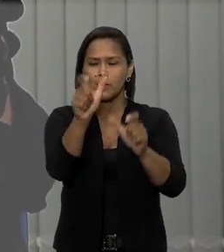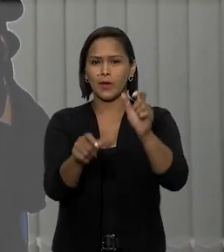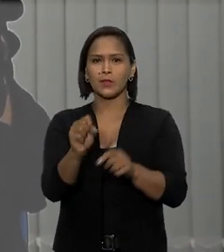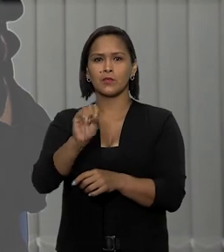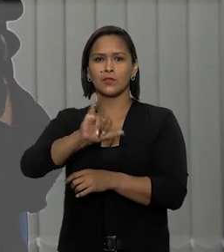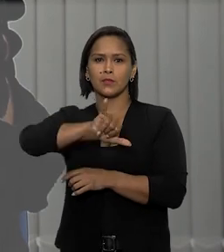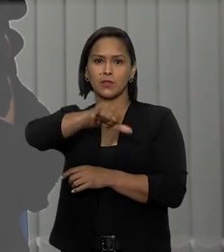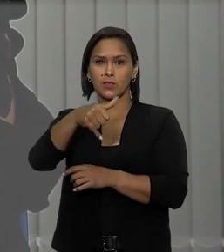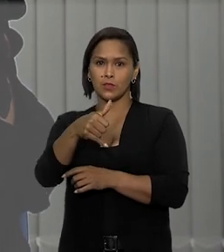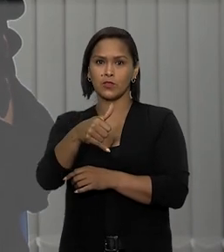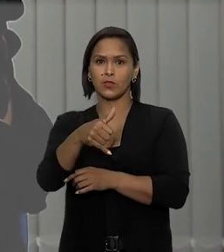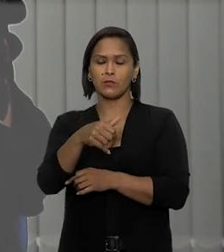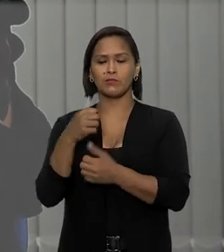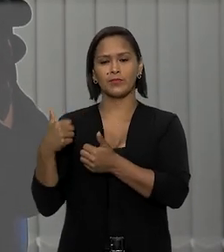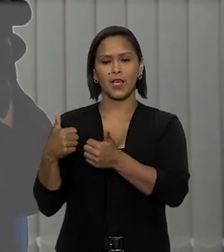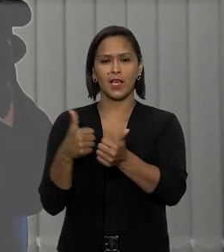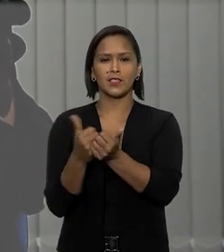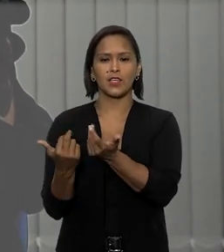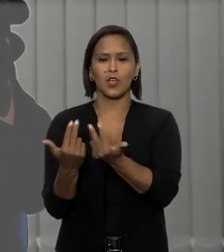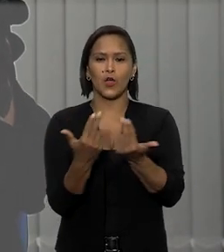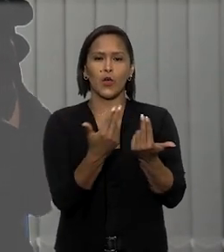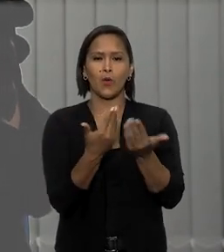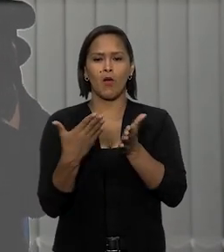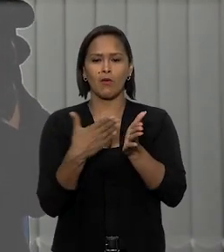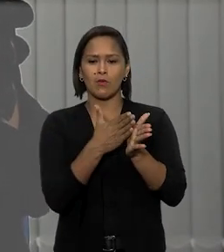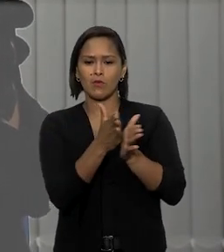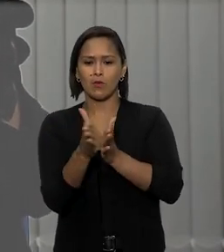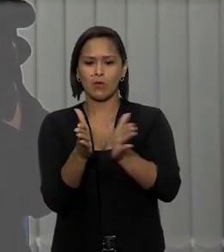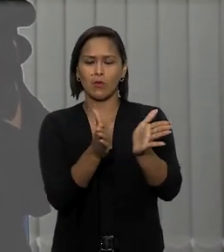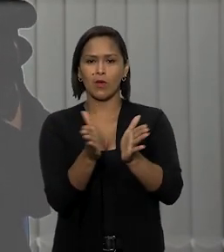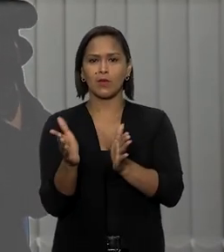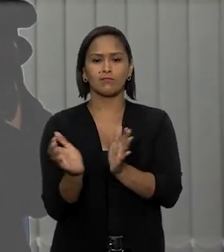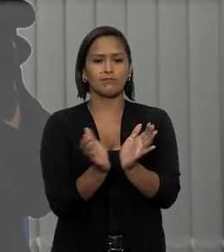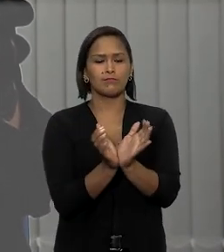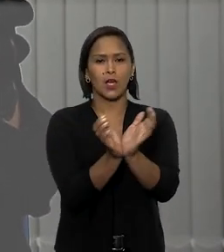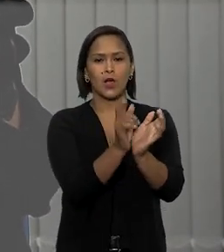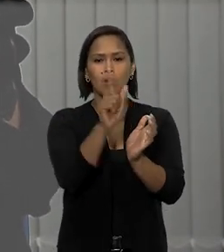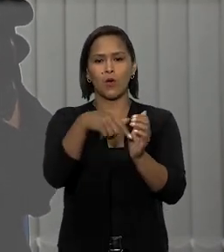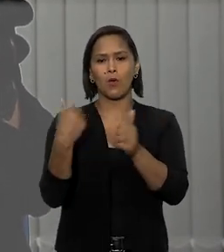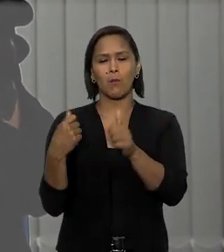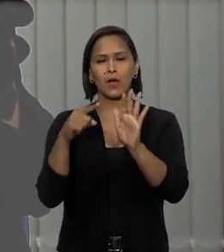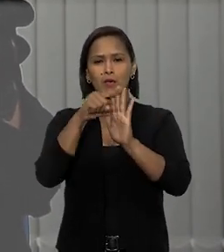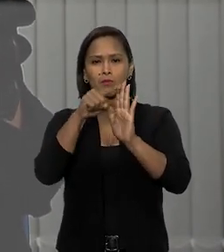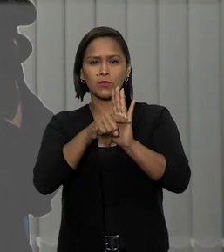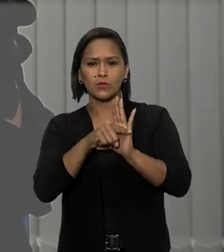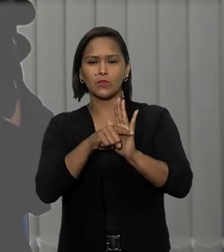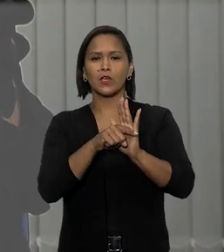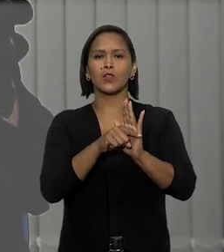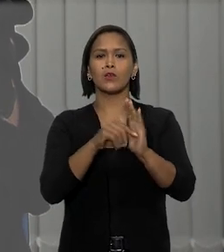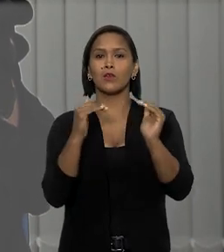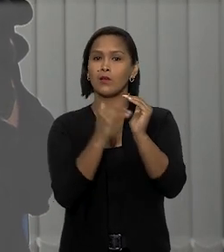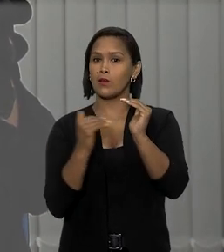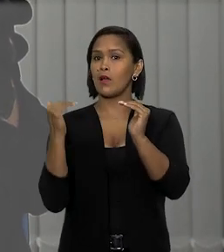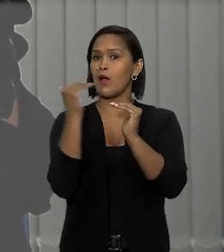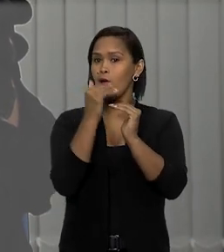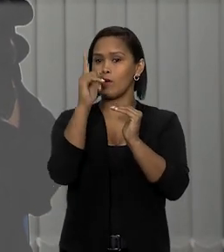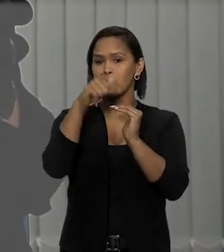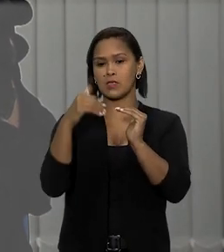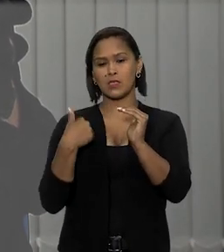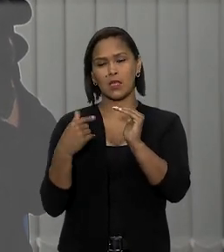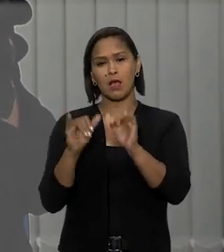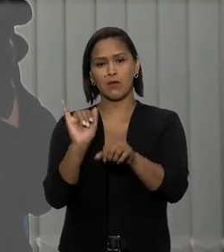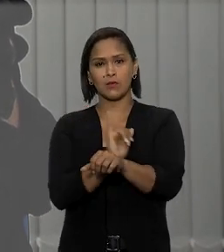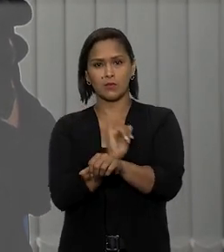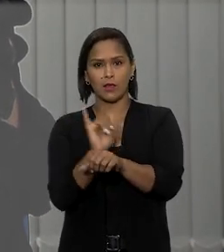do STJ a seguir no mesmo rumo. Cada unidade que acompanha seus indicadores a fim de alcançar algum